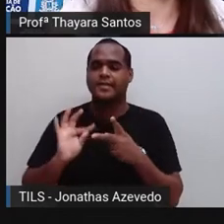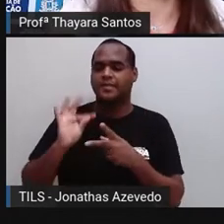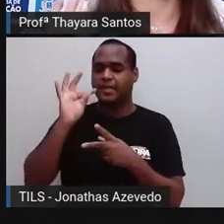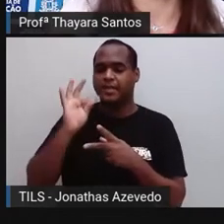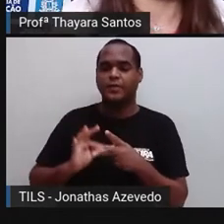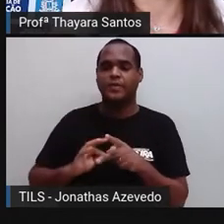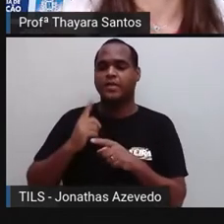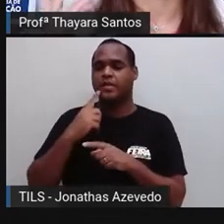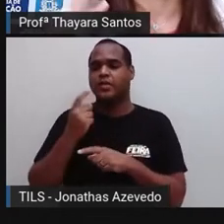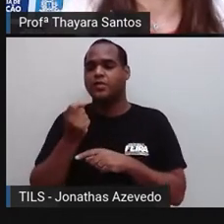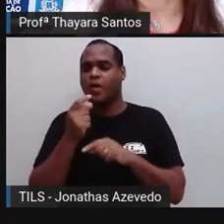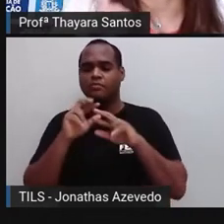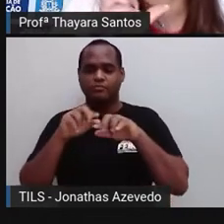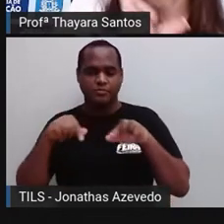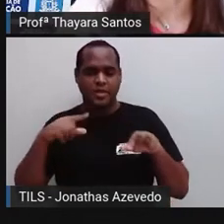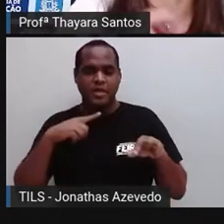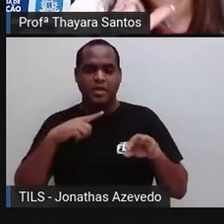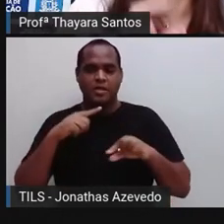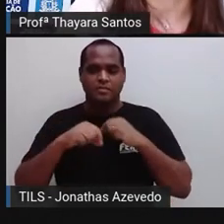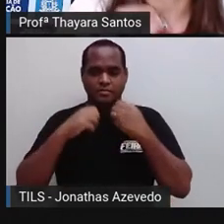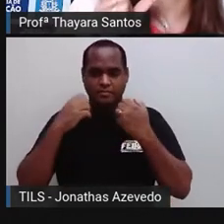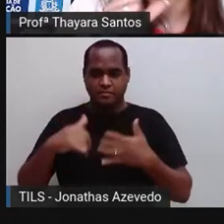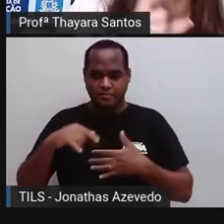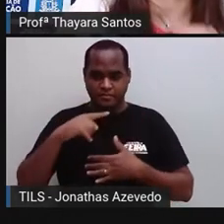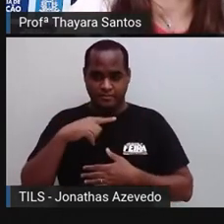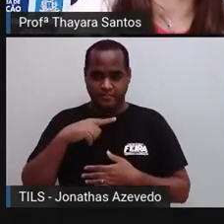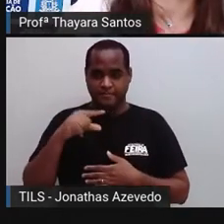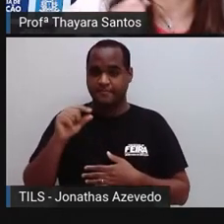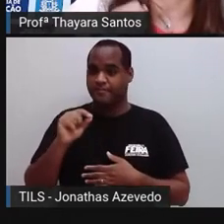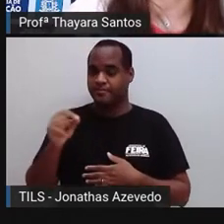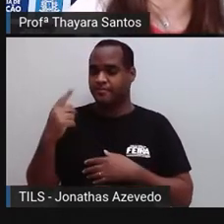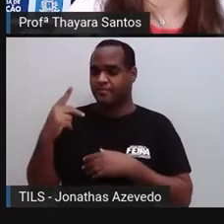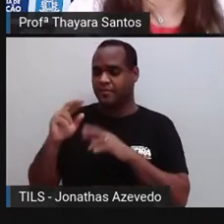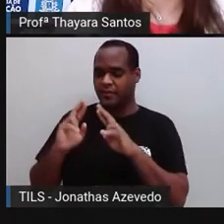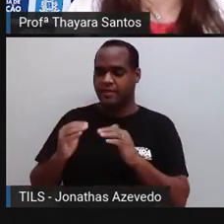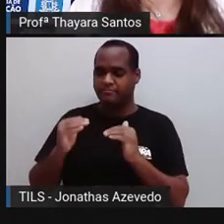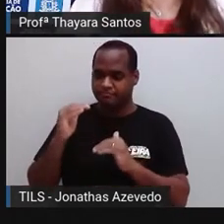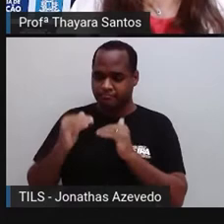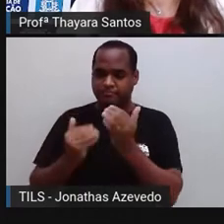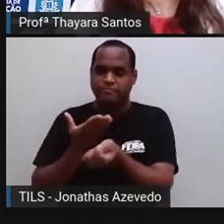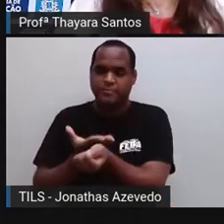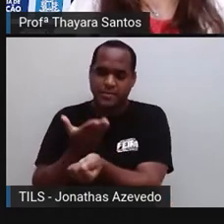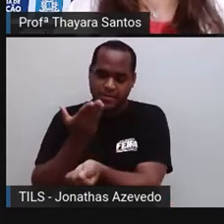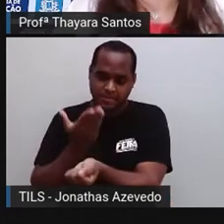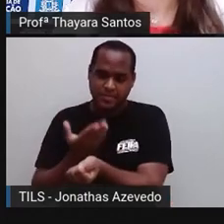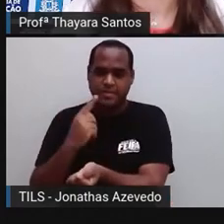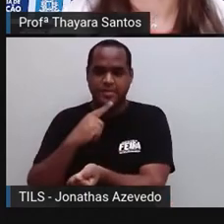e o sódio e potássio, ela acaba atuando também numa regulação da pressão arterial.